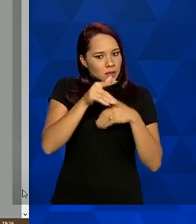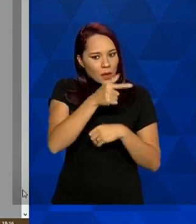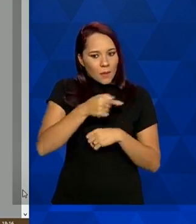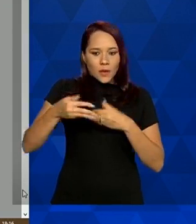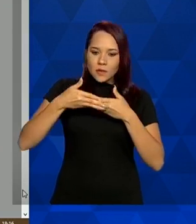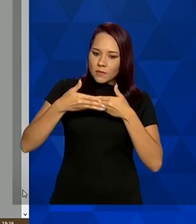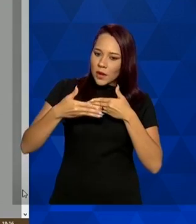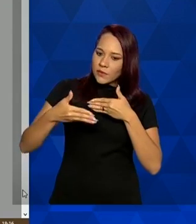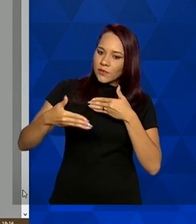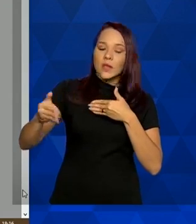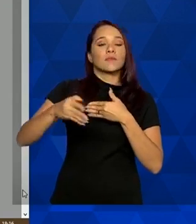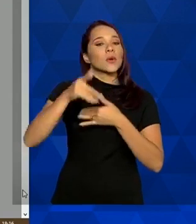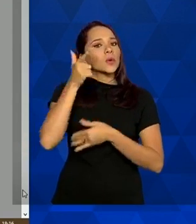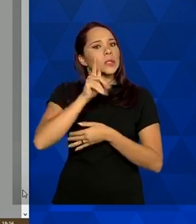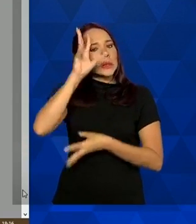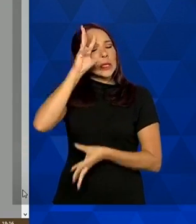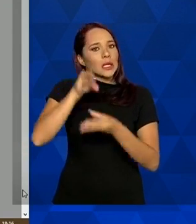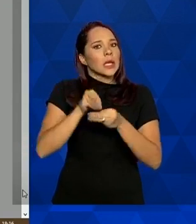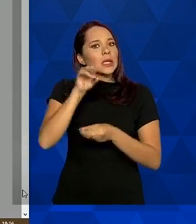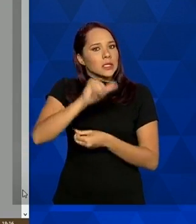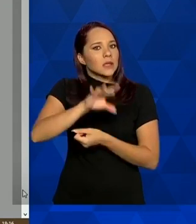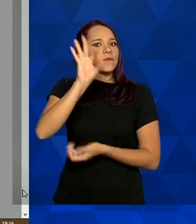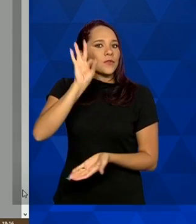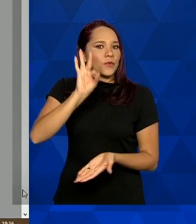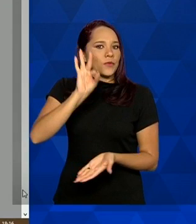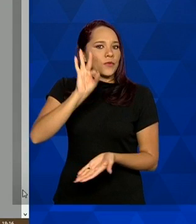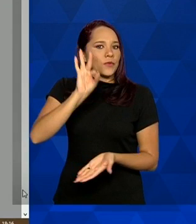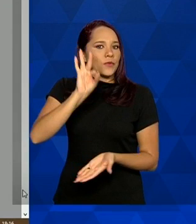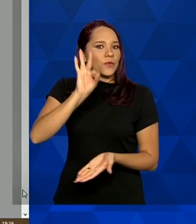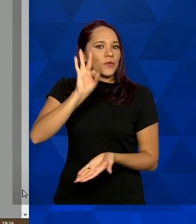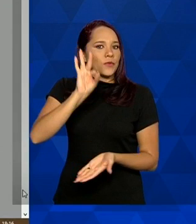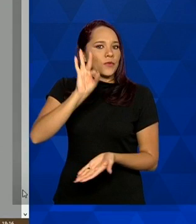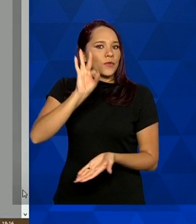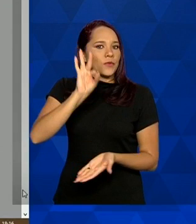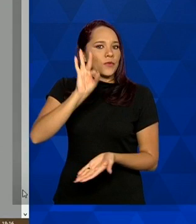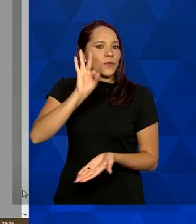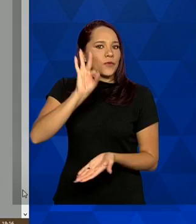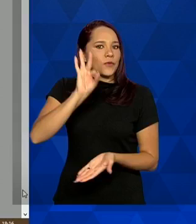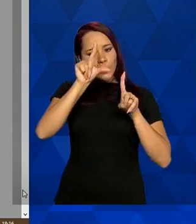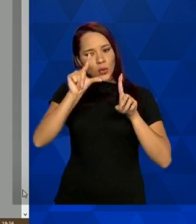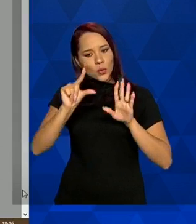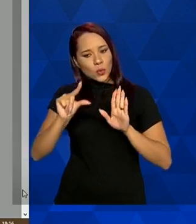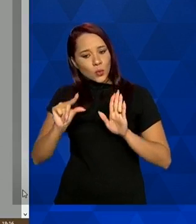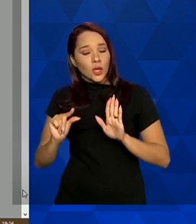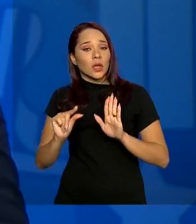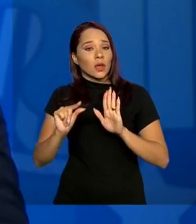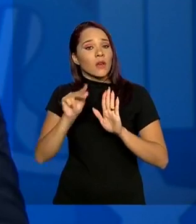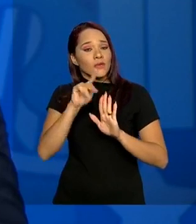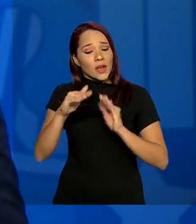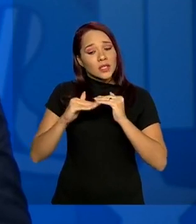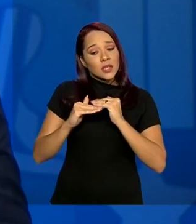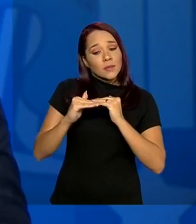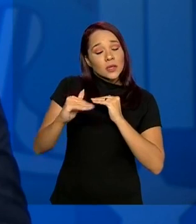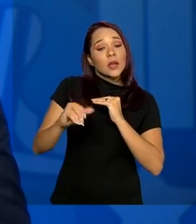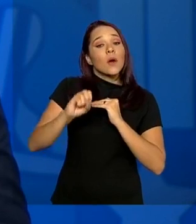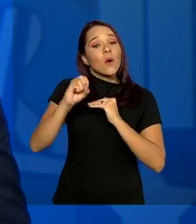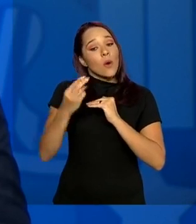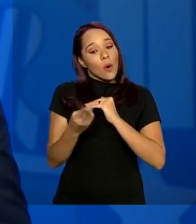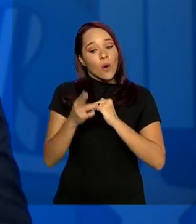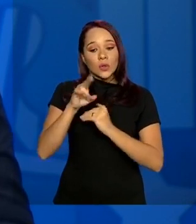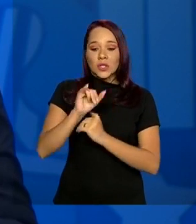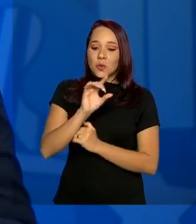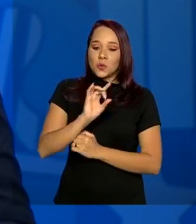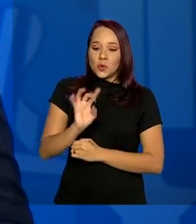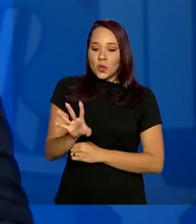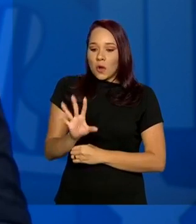para tentar entender se realmente essa tendência se confirma em termos de estabilização ou se é